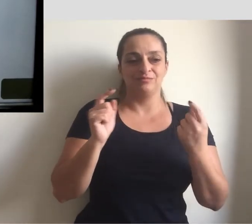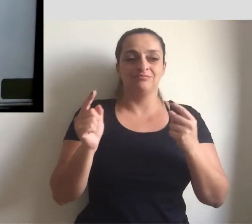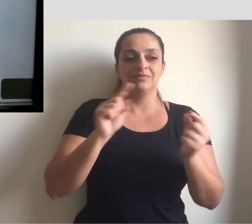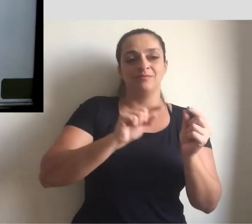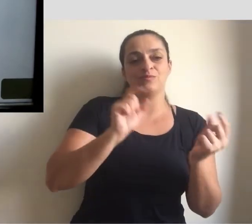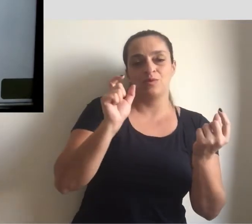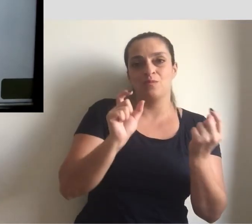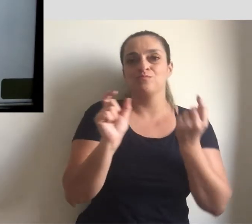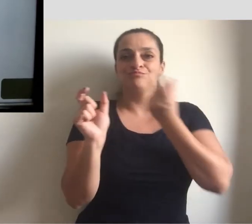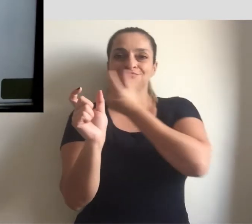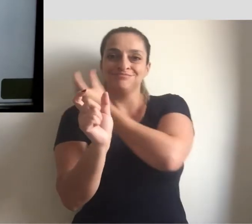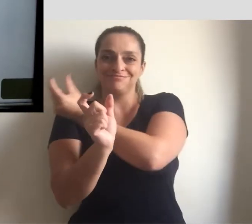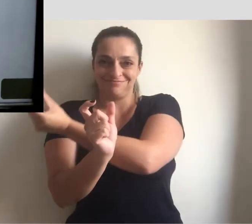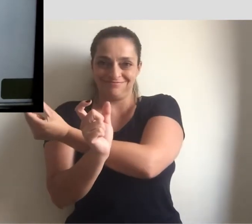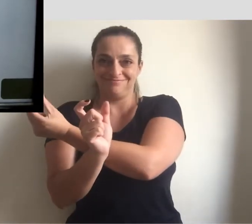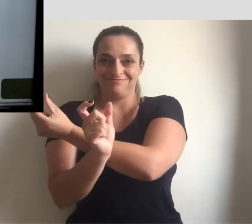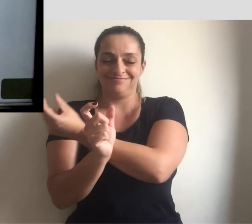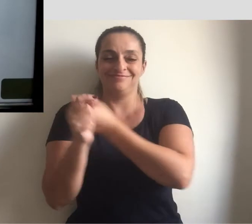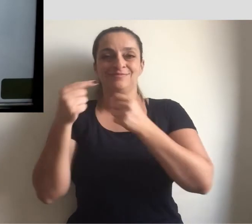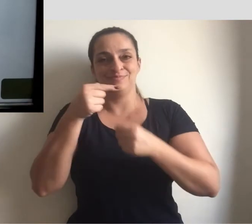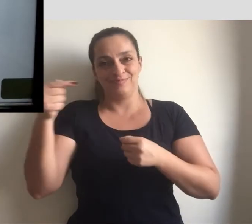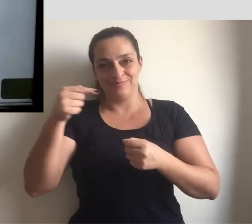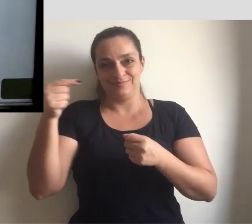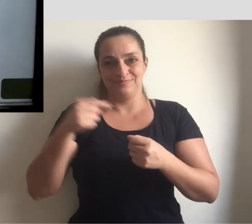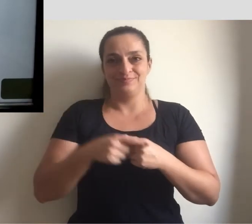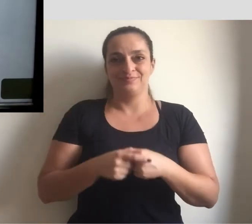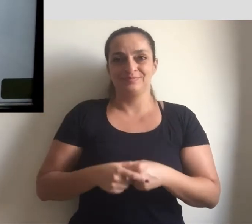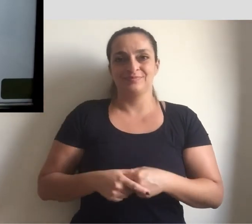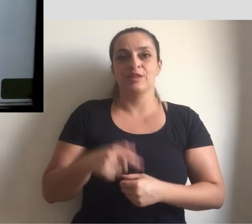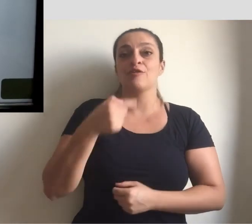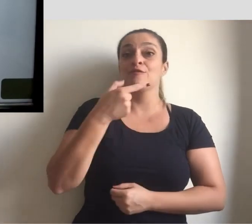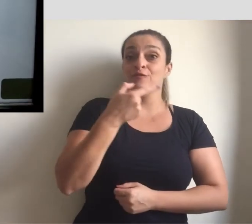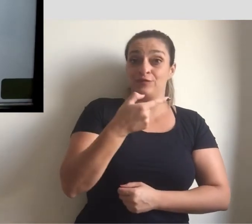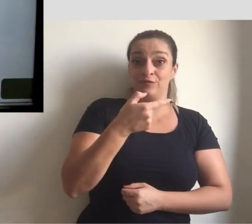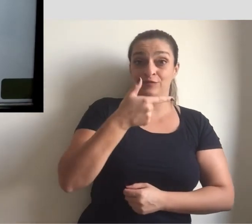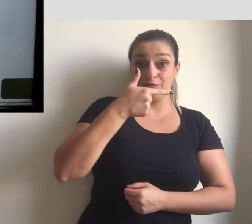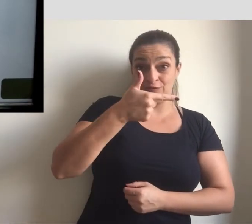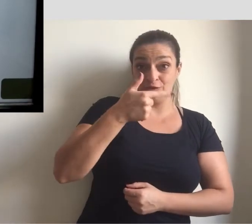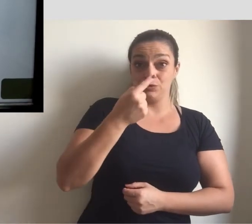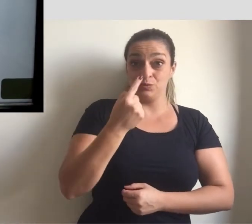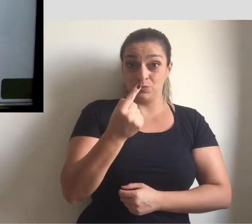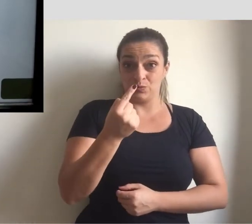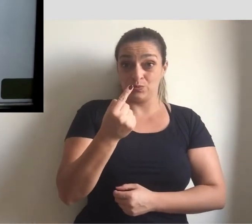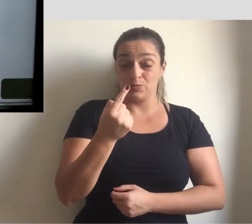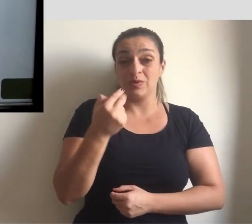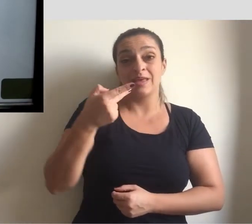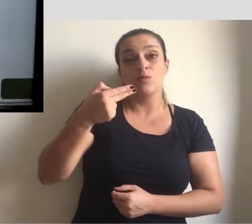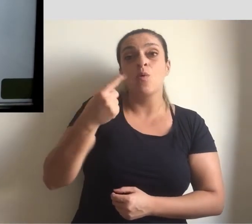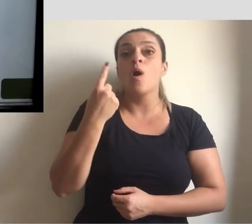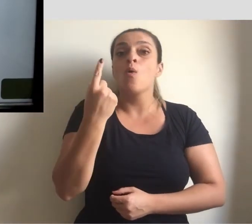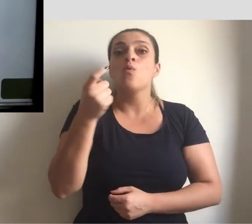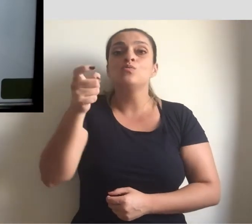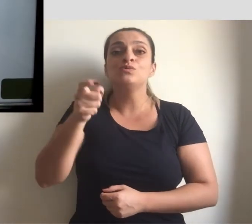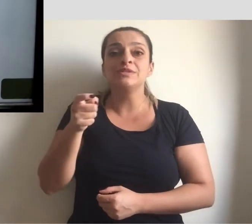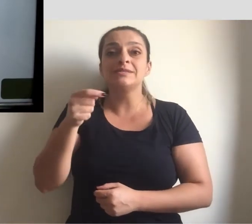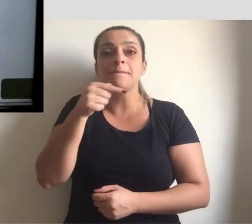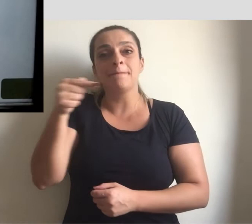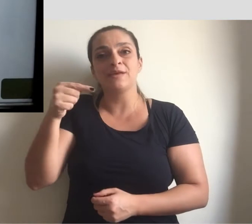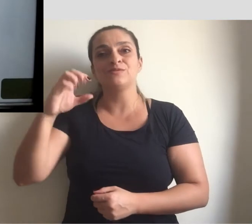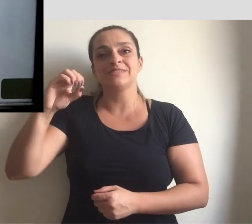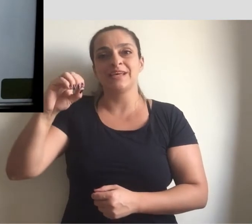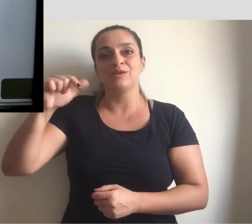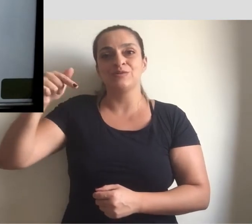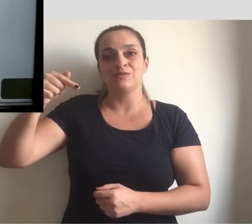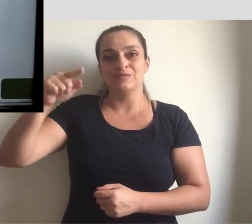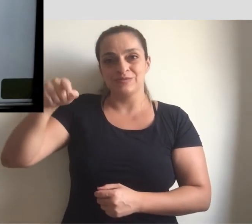forma de pensar, para lá, subtraindo. Eu vou ter 21 é igual a 1x menos 0